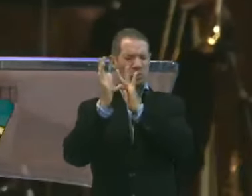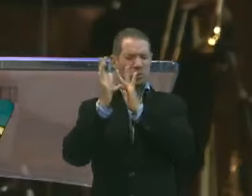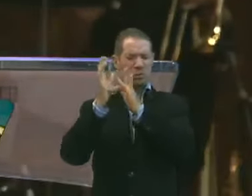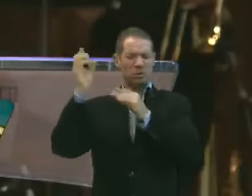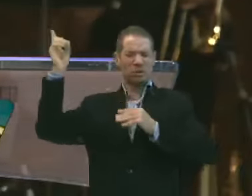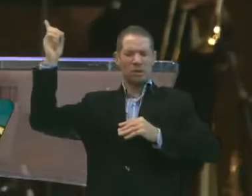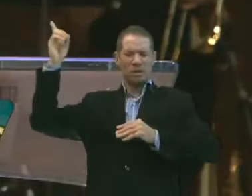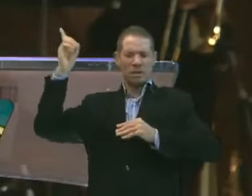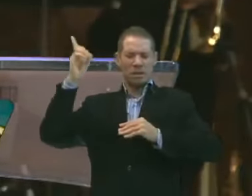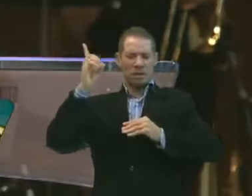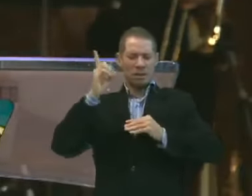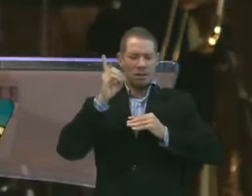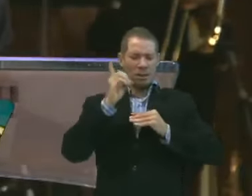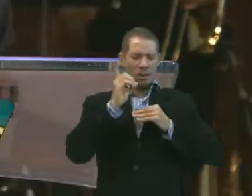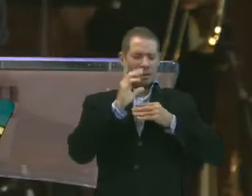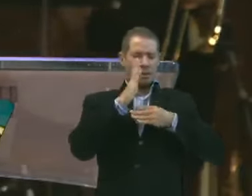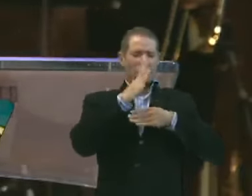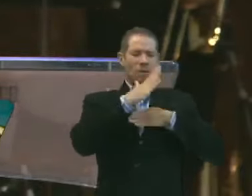Aqueça o nosso coração.